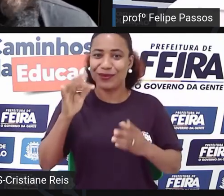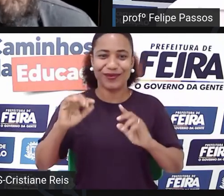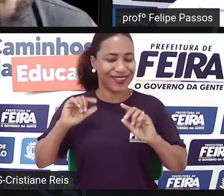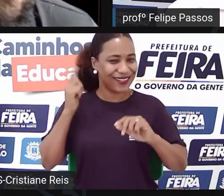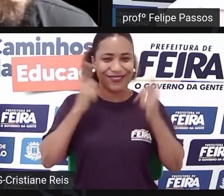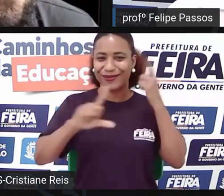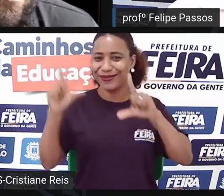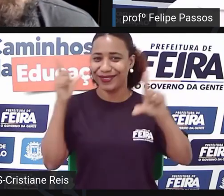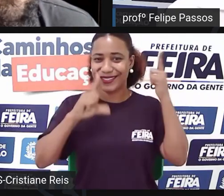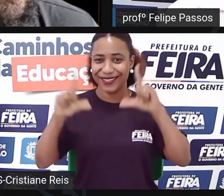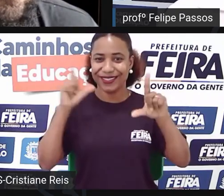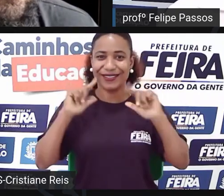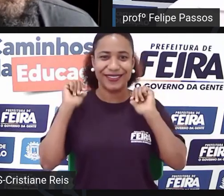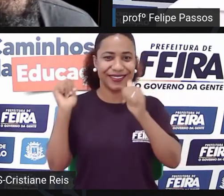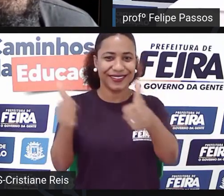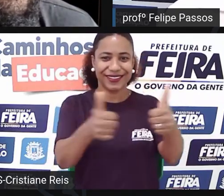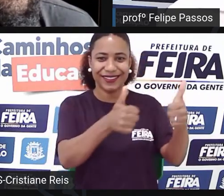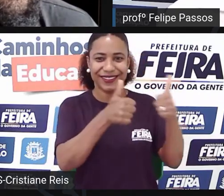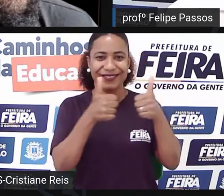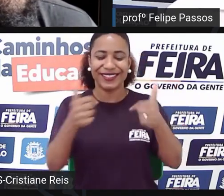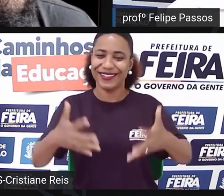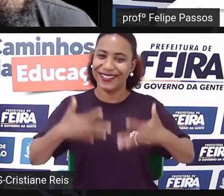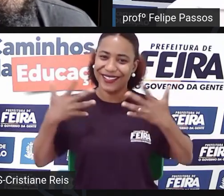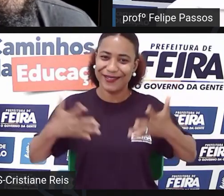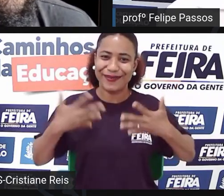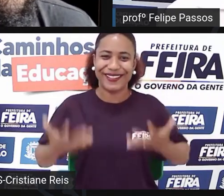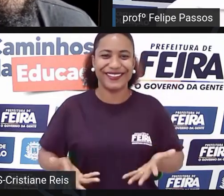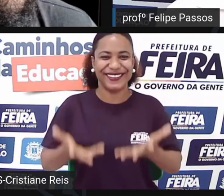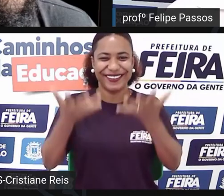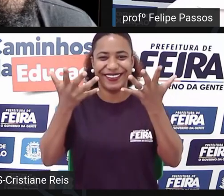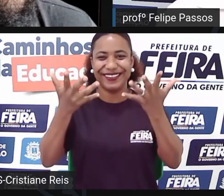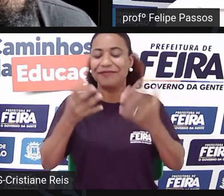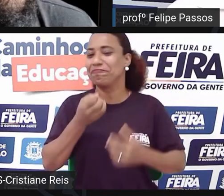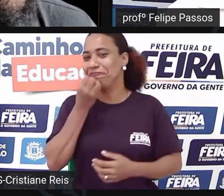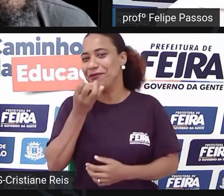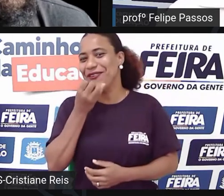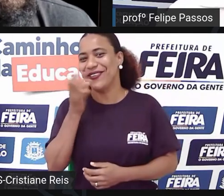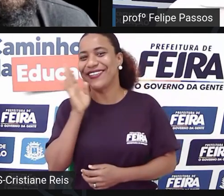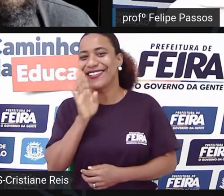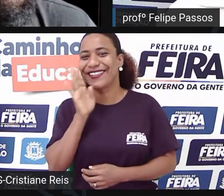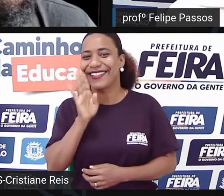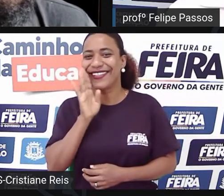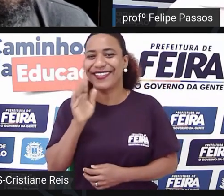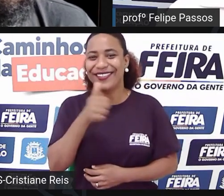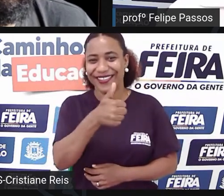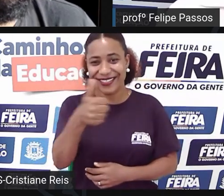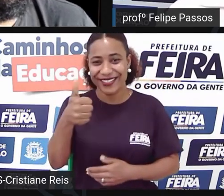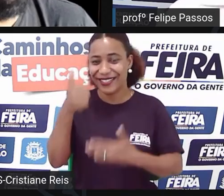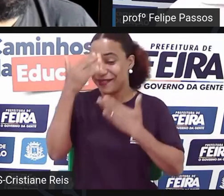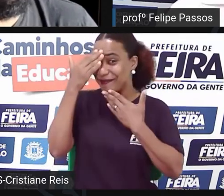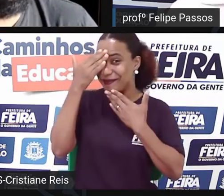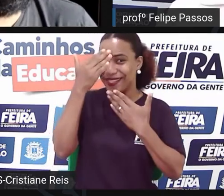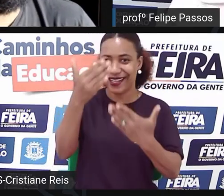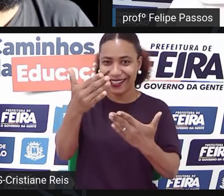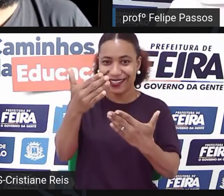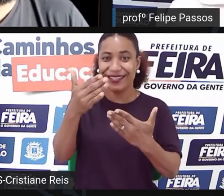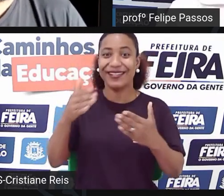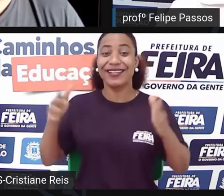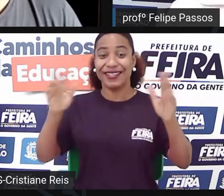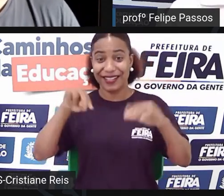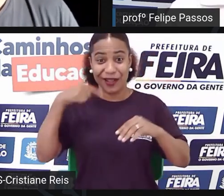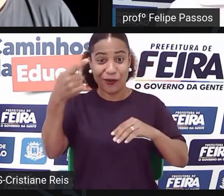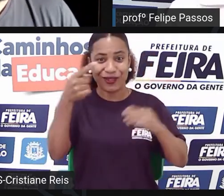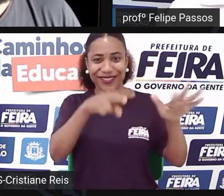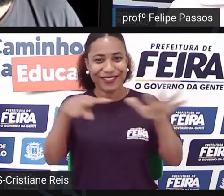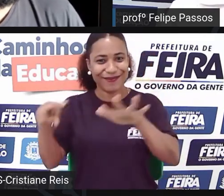e vai dar muita alegria a muita gente. Massa que legal muito obrigado Eduardo galera a gente se vê semana